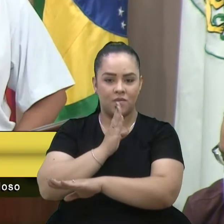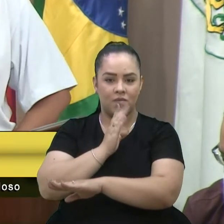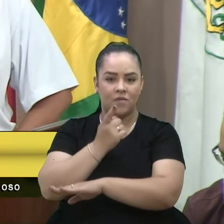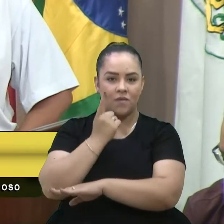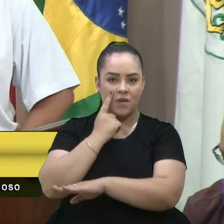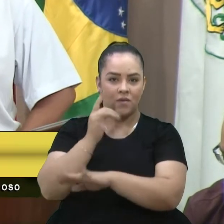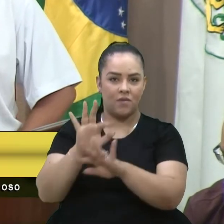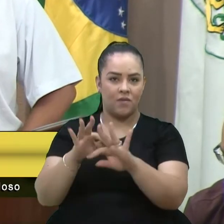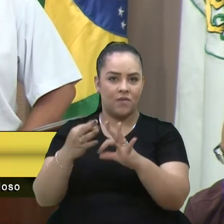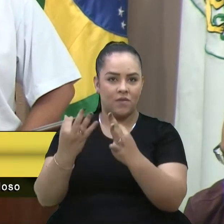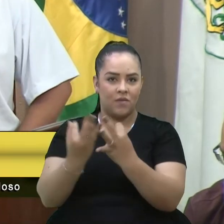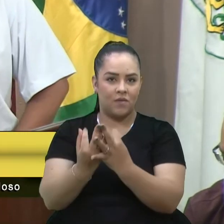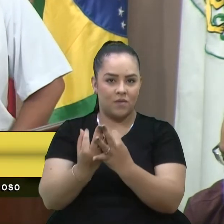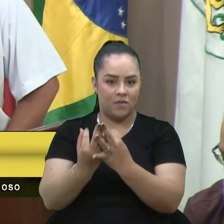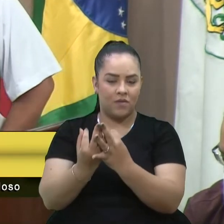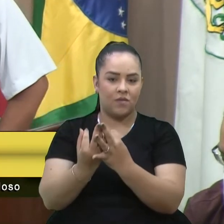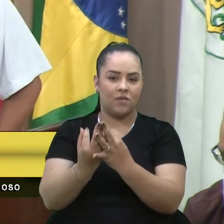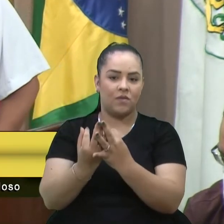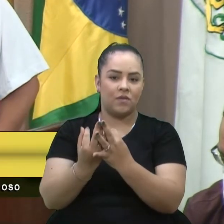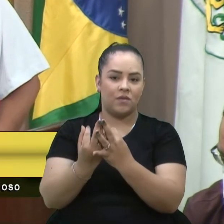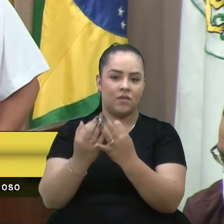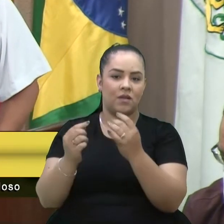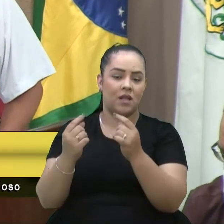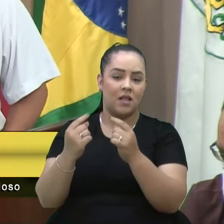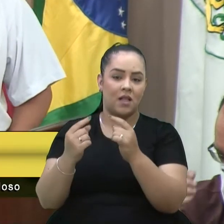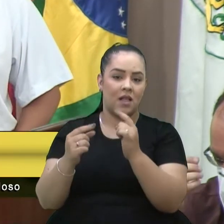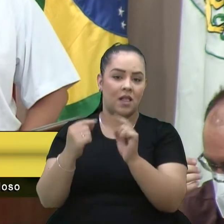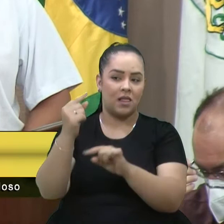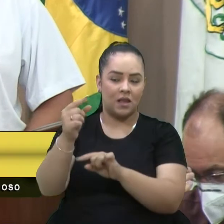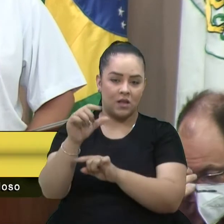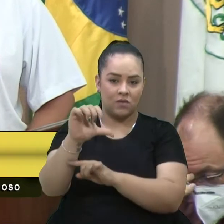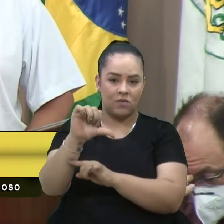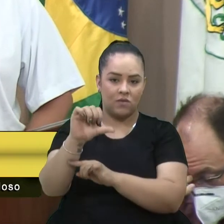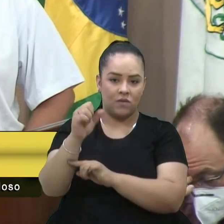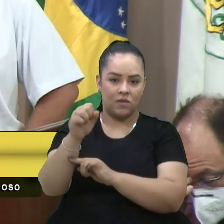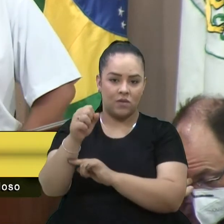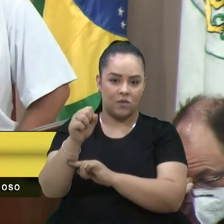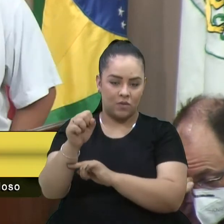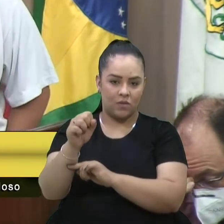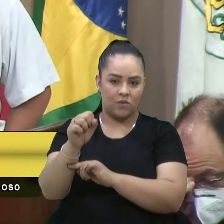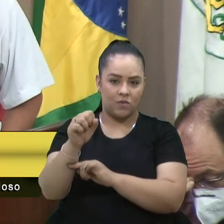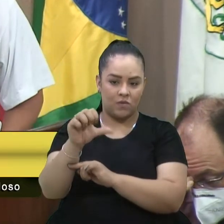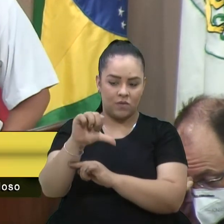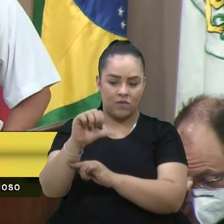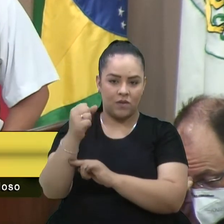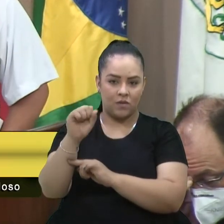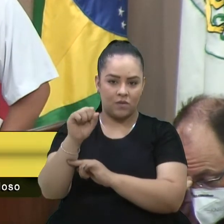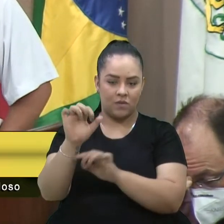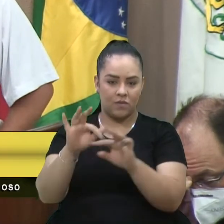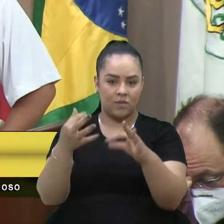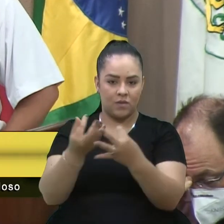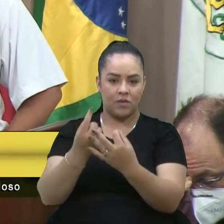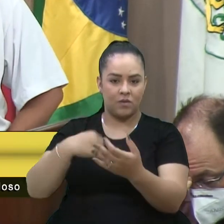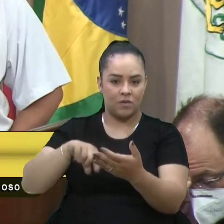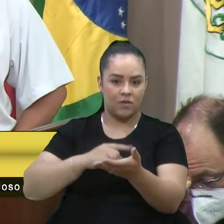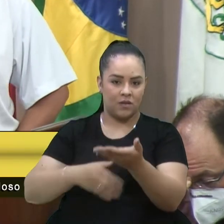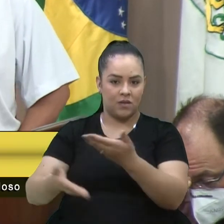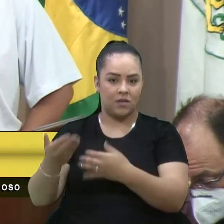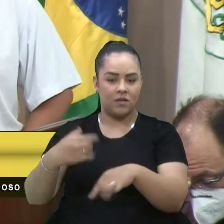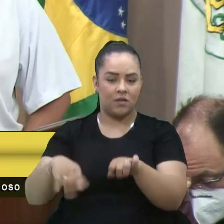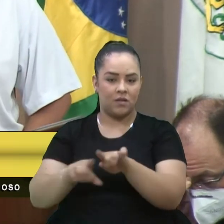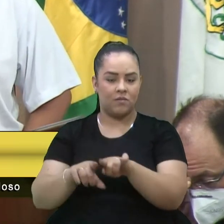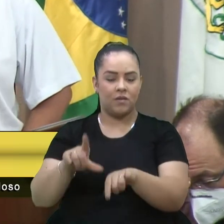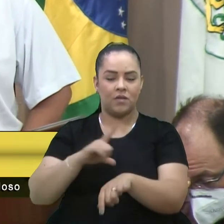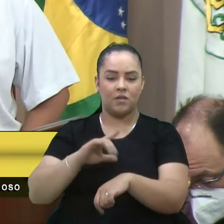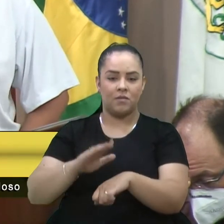famílias. Além dos 98 famílias que a gente atende, nós temos mais